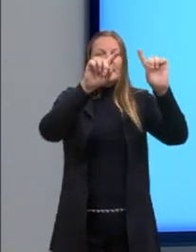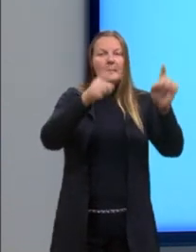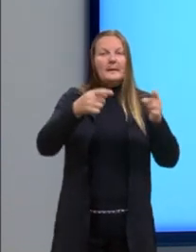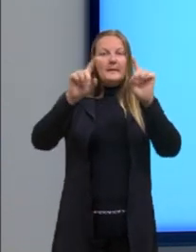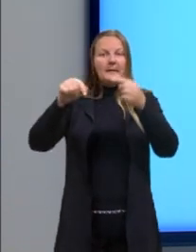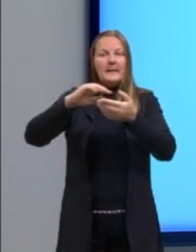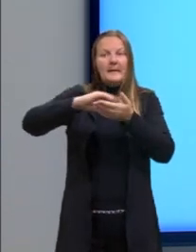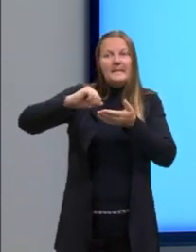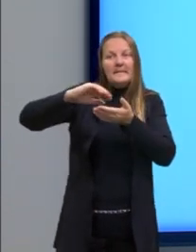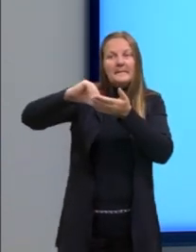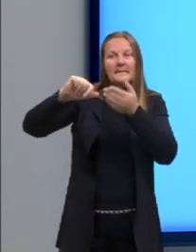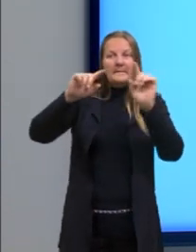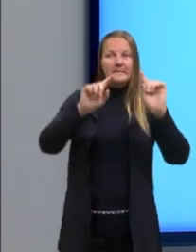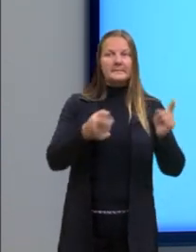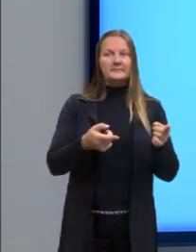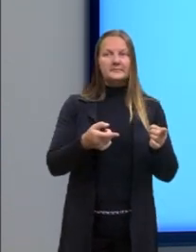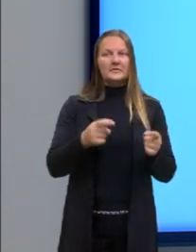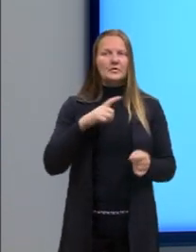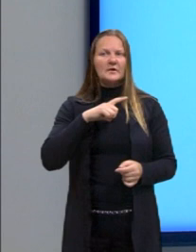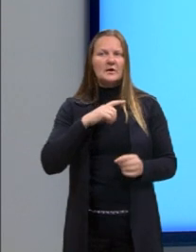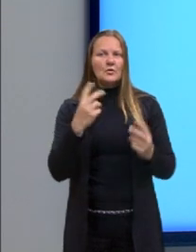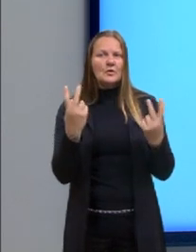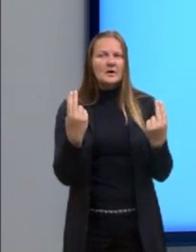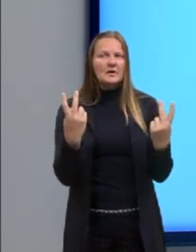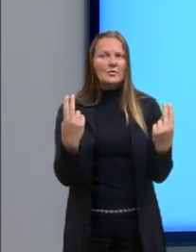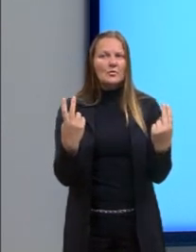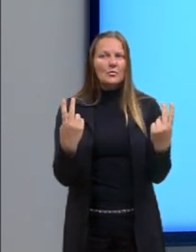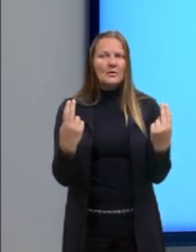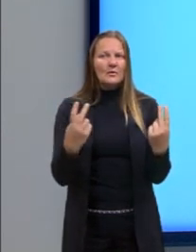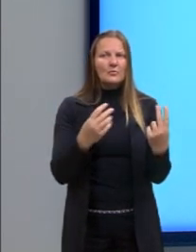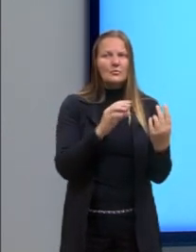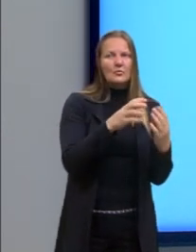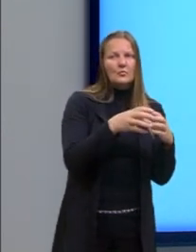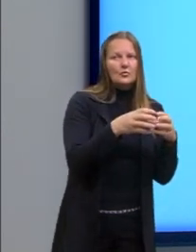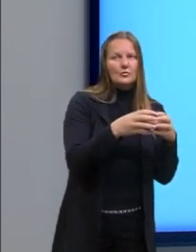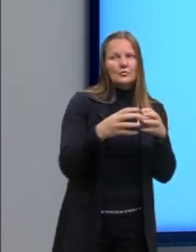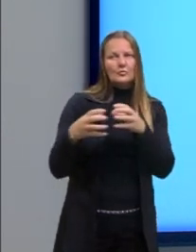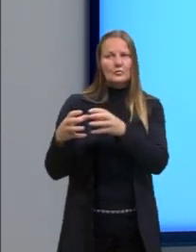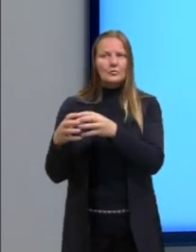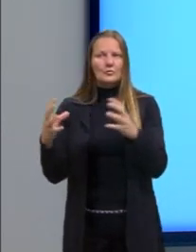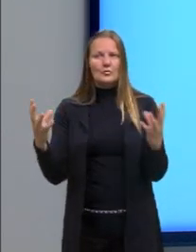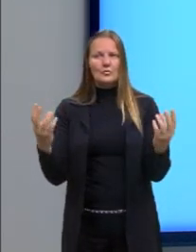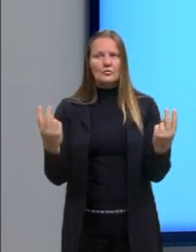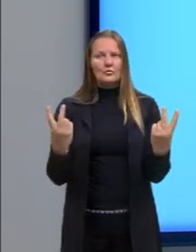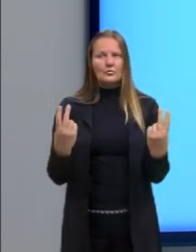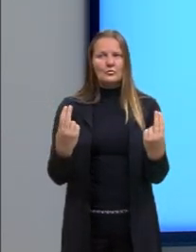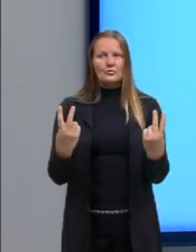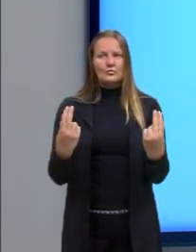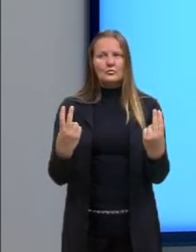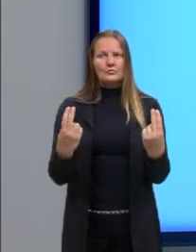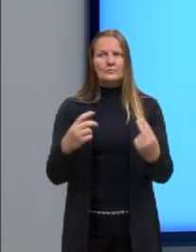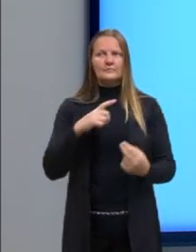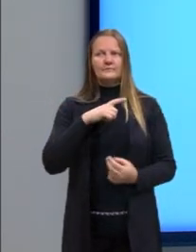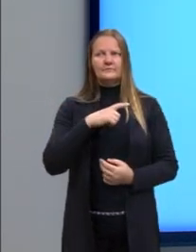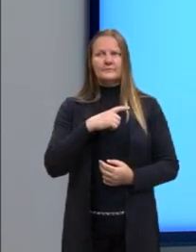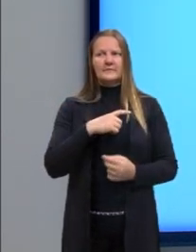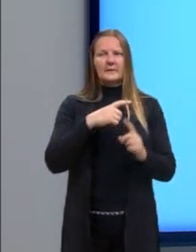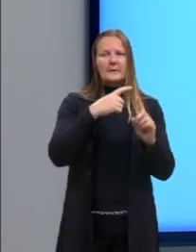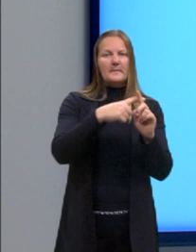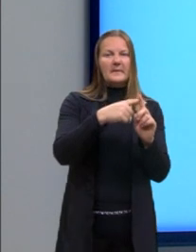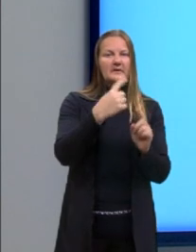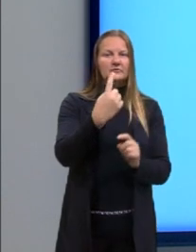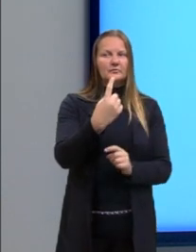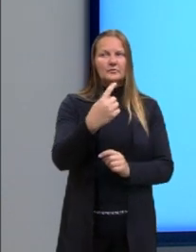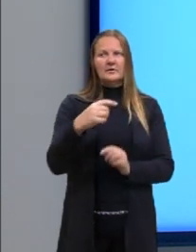vamos olhar o que tem em comum, o que eu posso agrupar. E eu vi que nós temos o mais 1